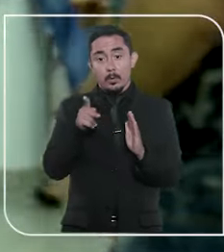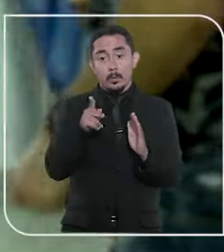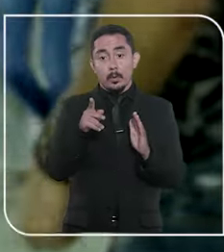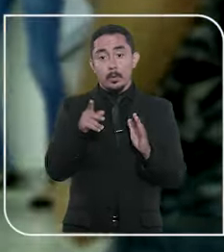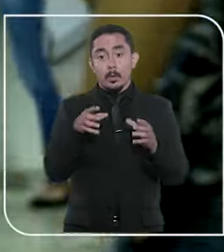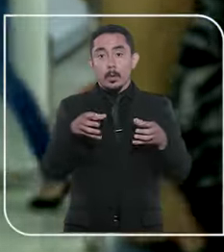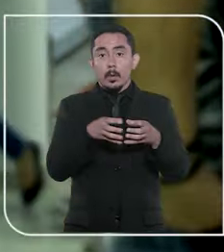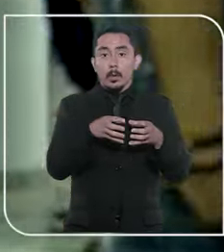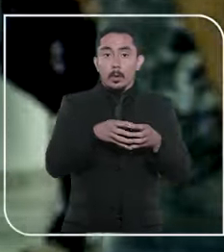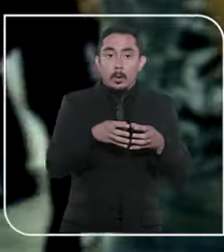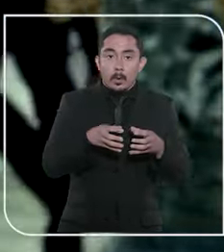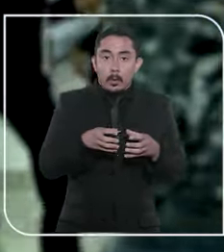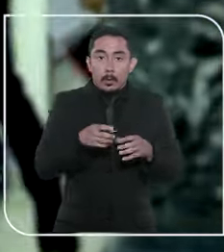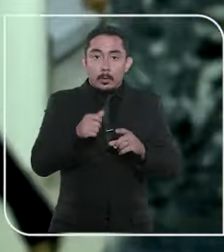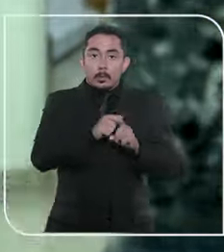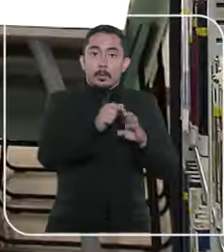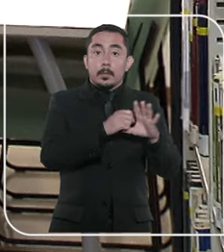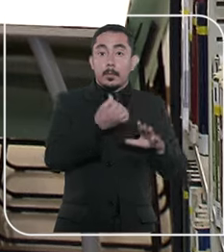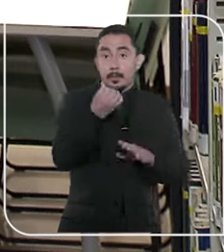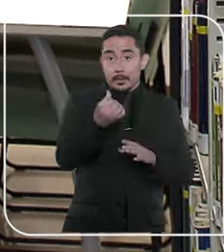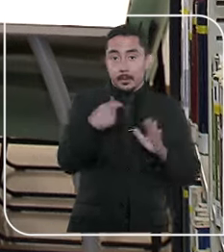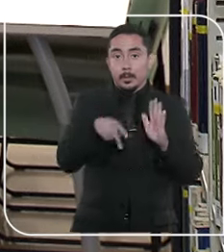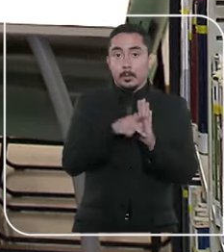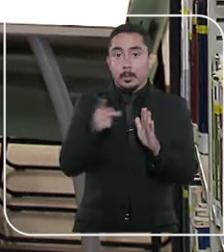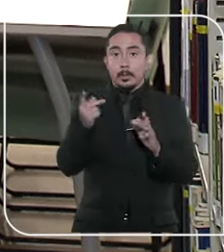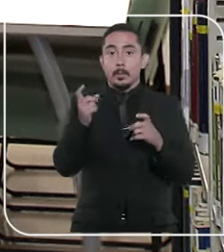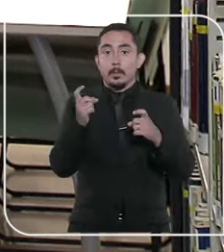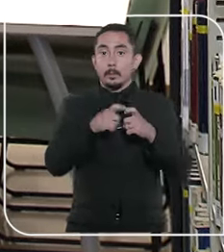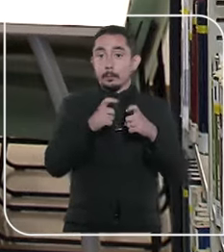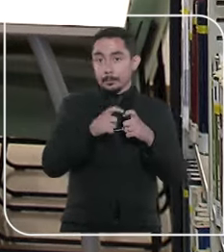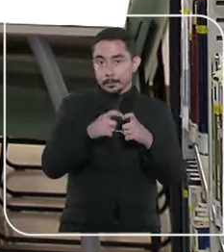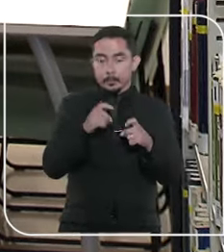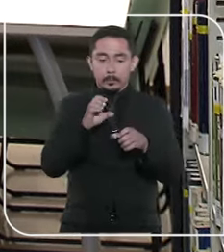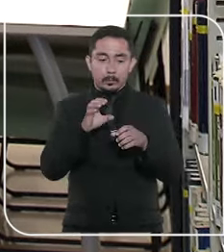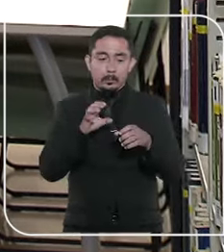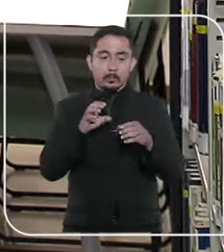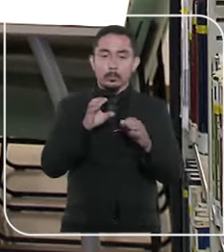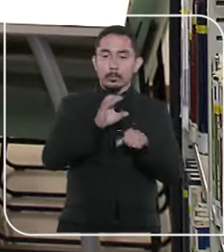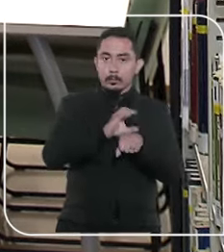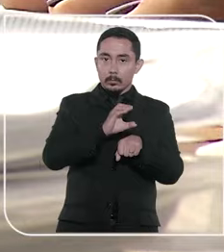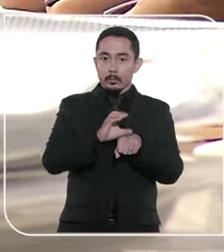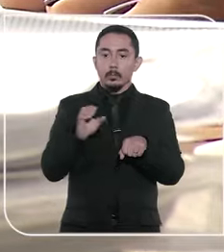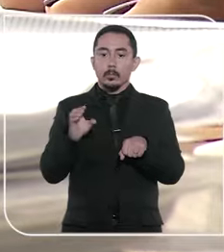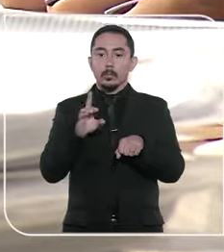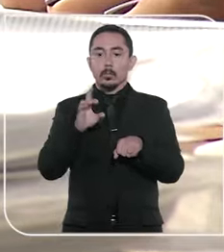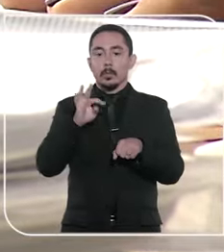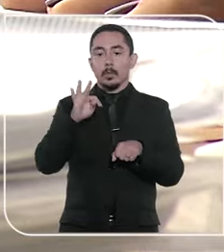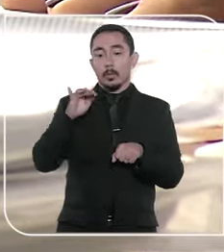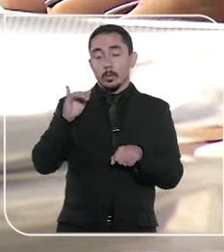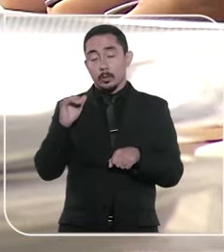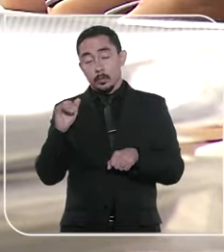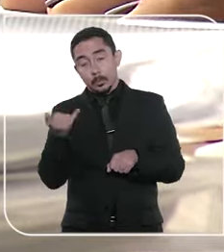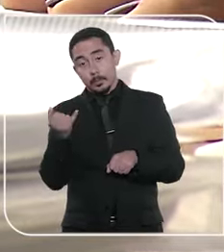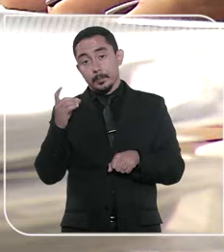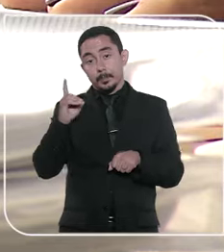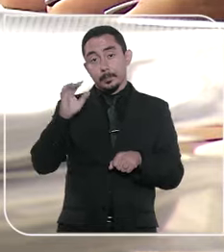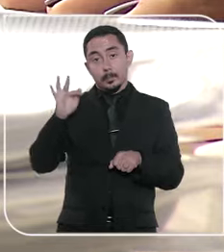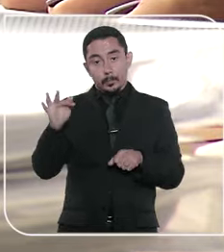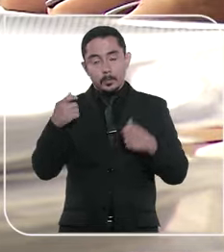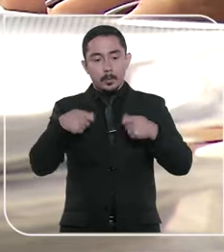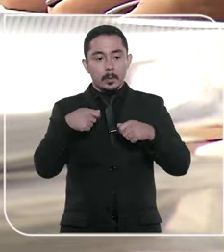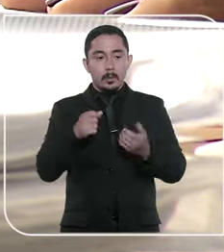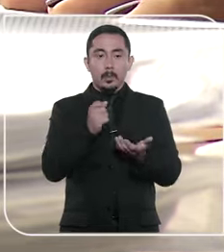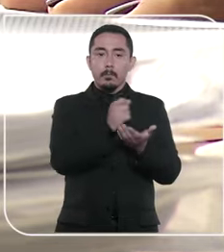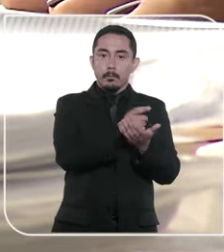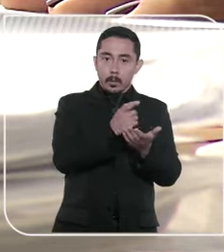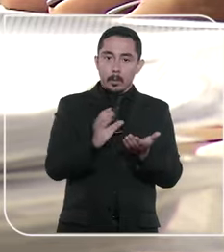alunos do primeiro semestre de medicina a mesma mensalidade dos veteranos do curso. O TJDFT também determinou que a